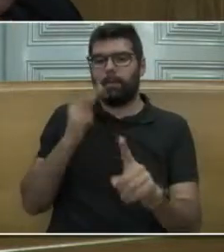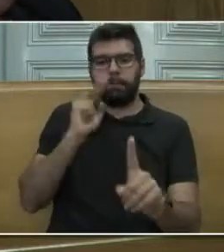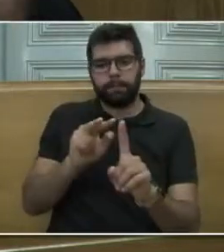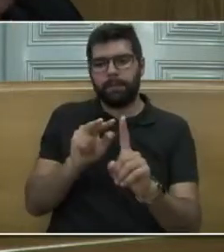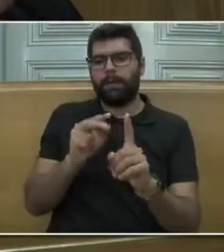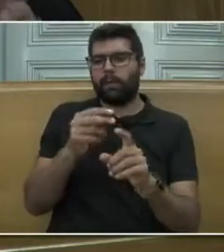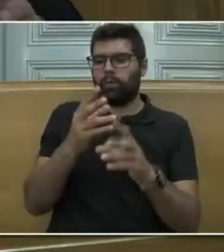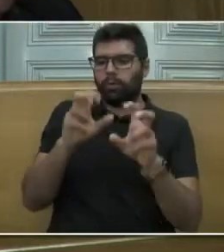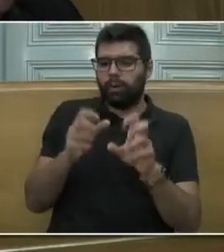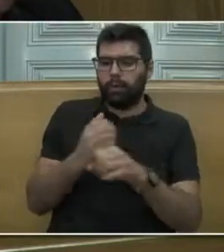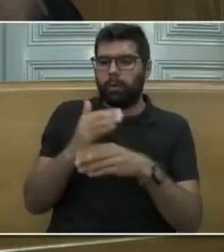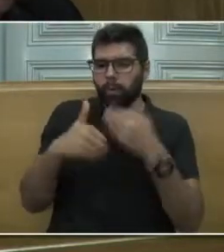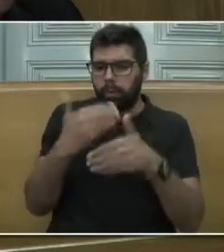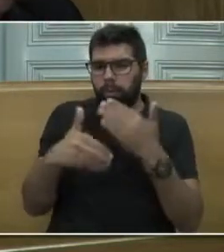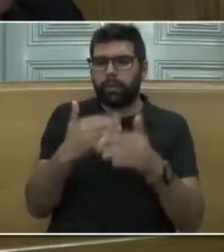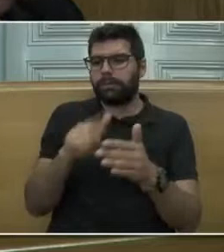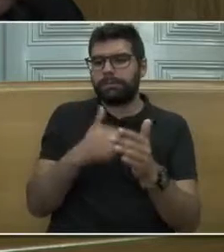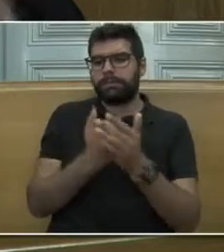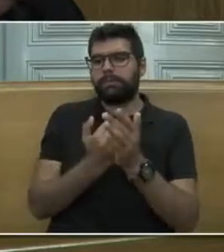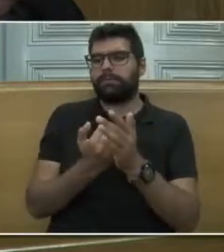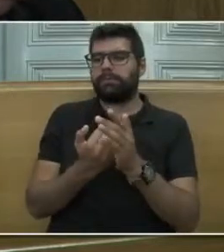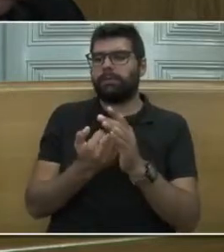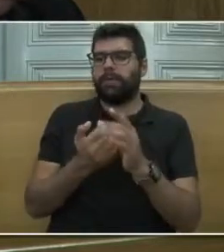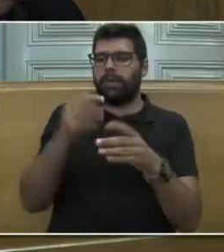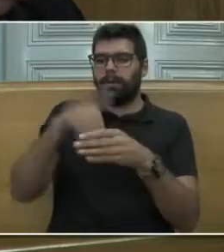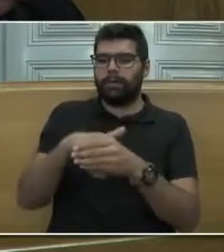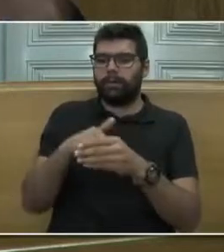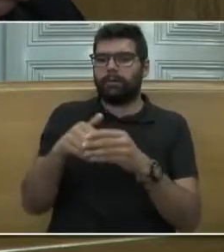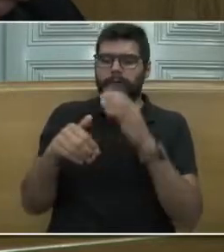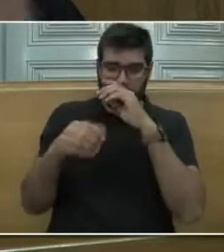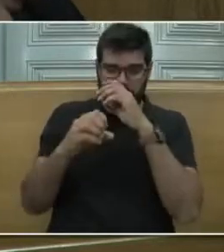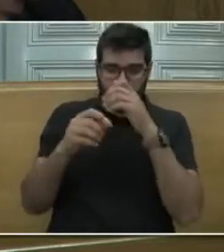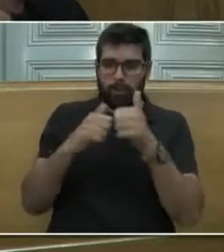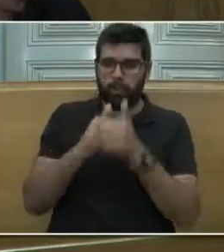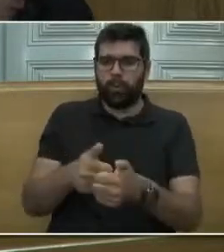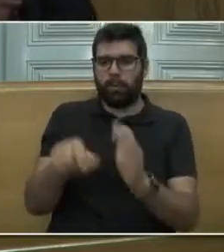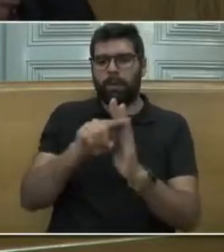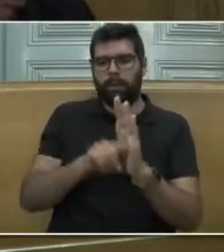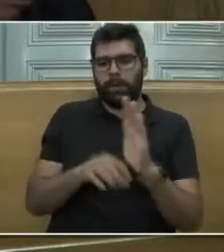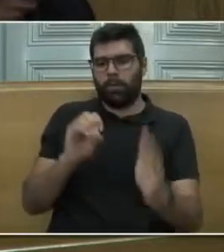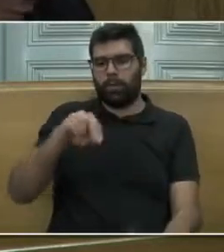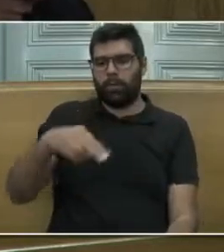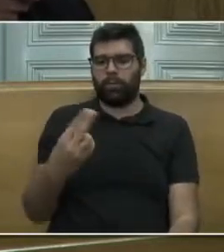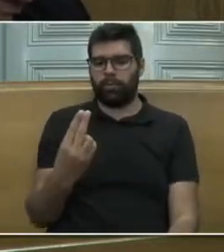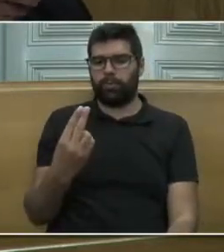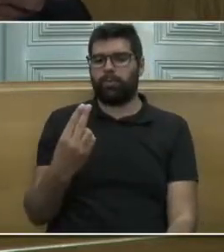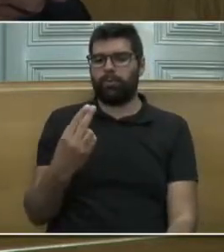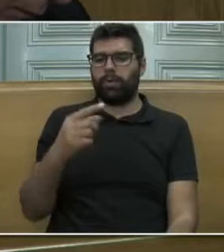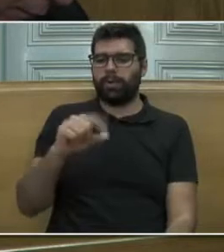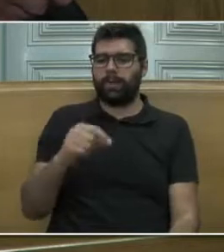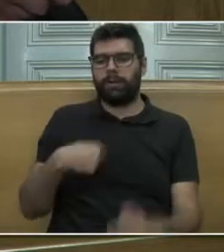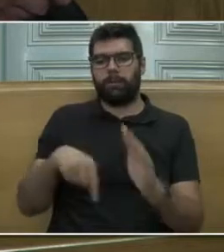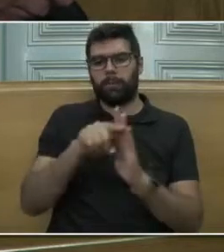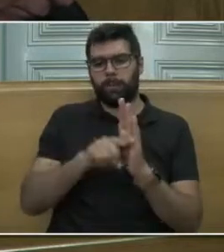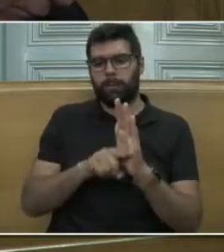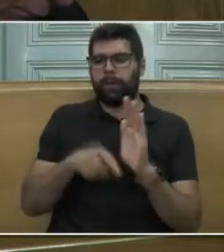estava sendo tratada e vinha sendo tratada dentro dos princípios da Organização das Nações Unidas, dos princípios que pautam a dignidade do ser